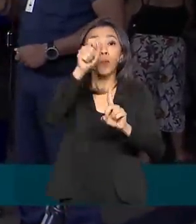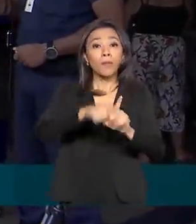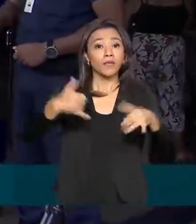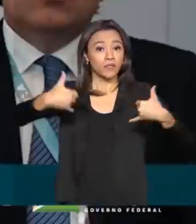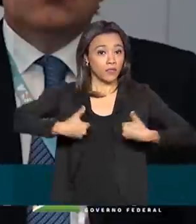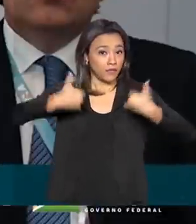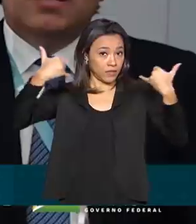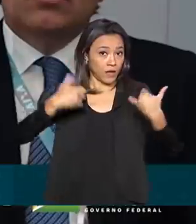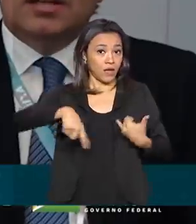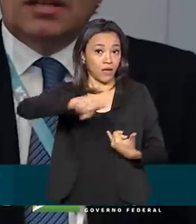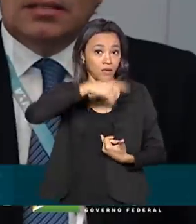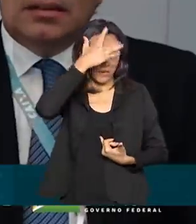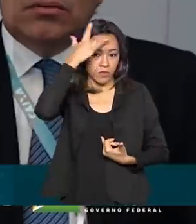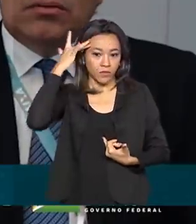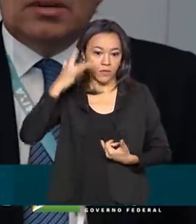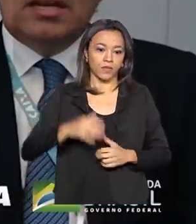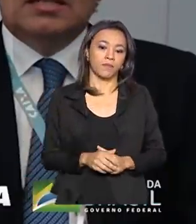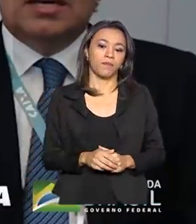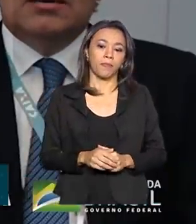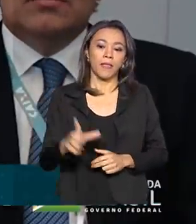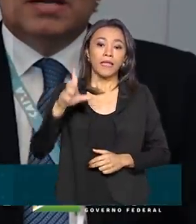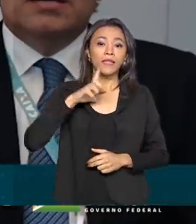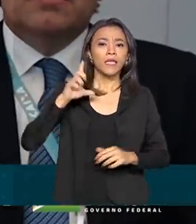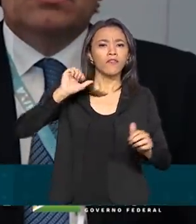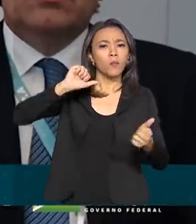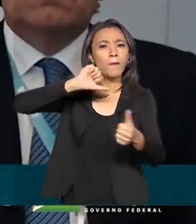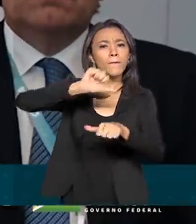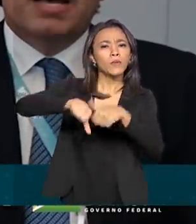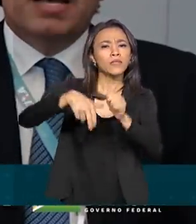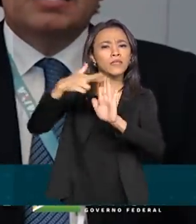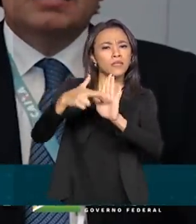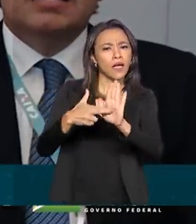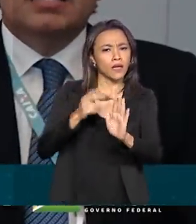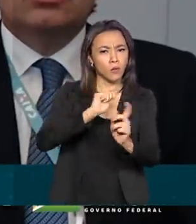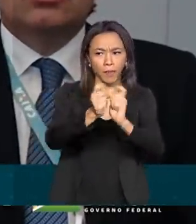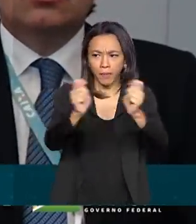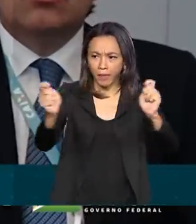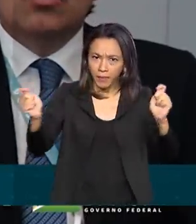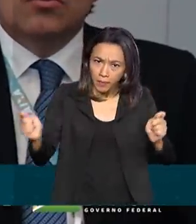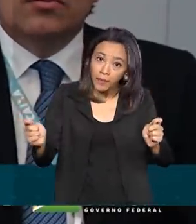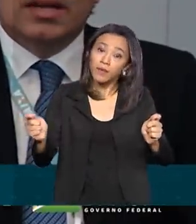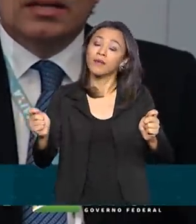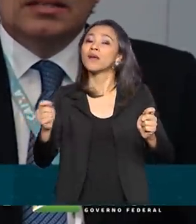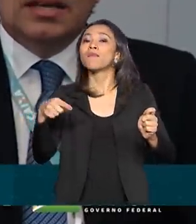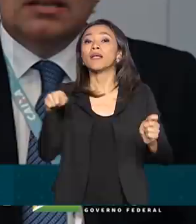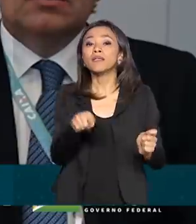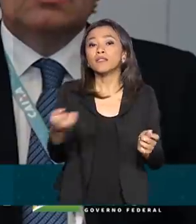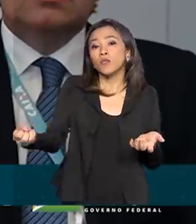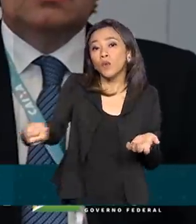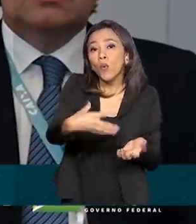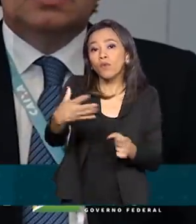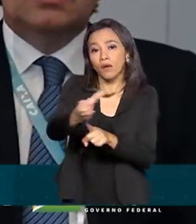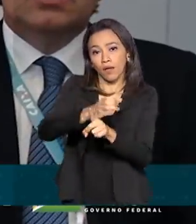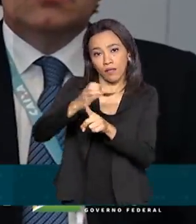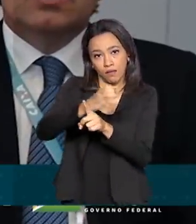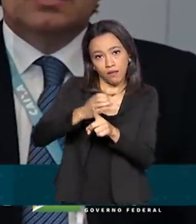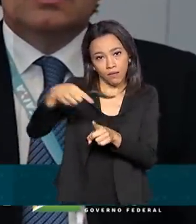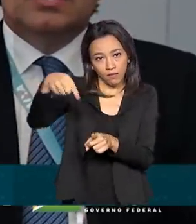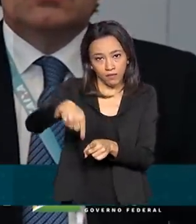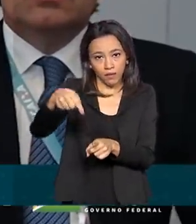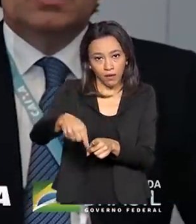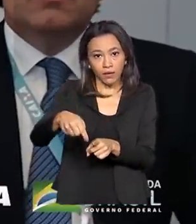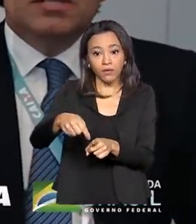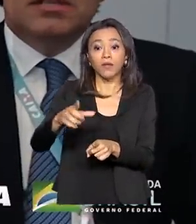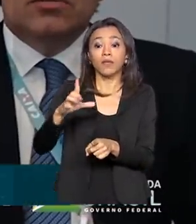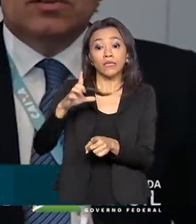beneficiário. Houve uma alteração no calendário de pagamento para que este novo calendário seja um